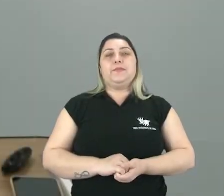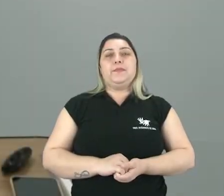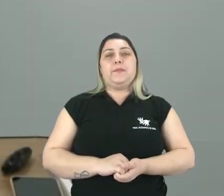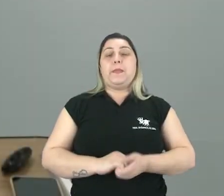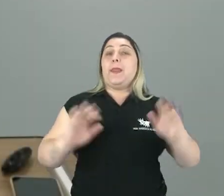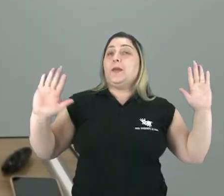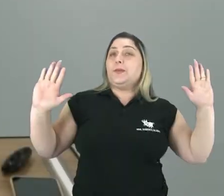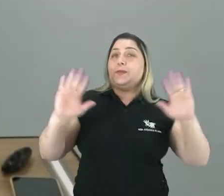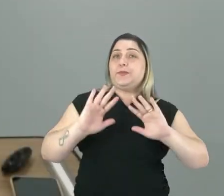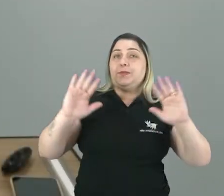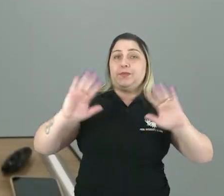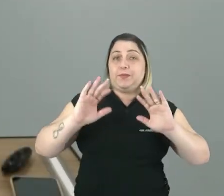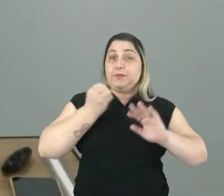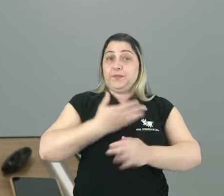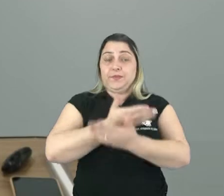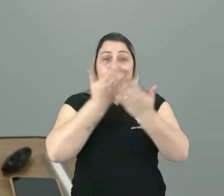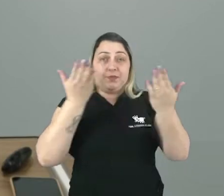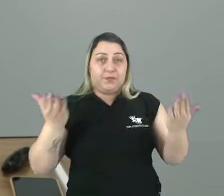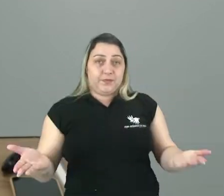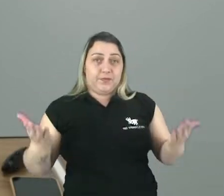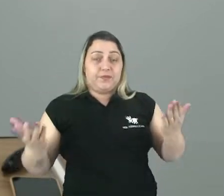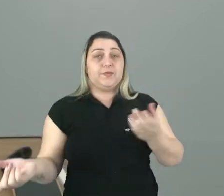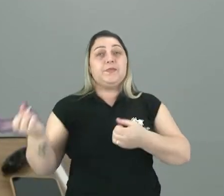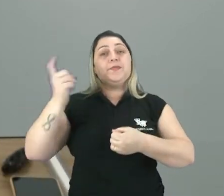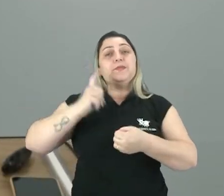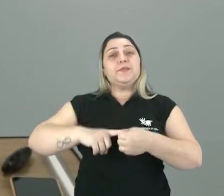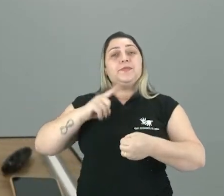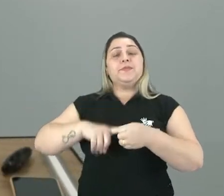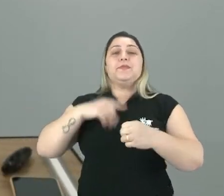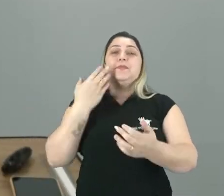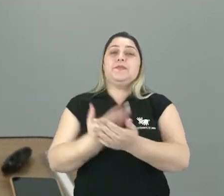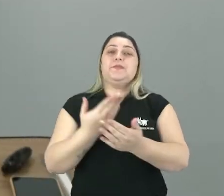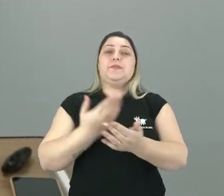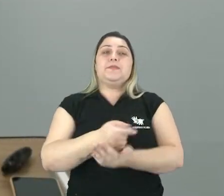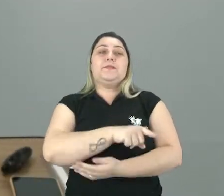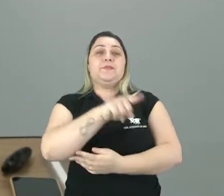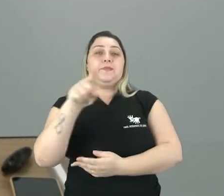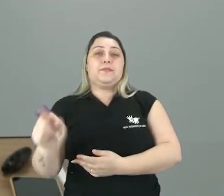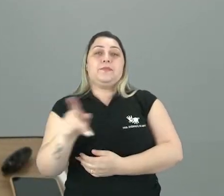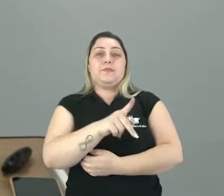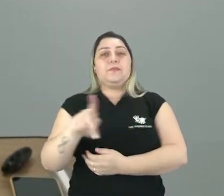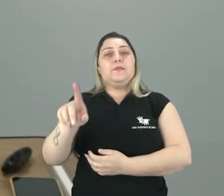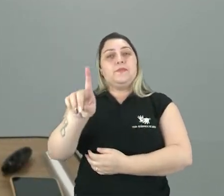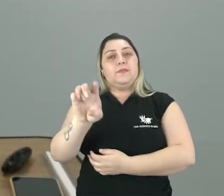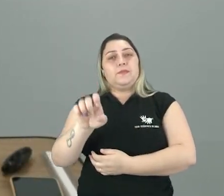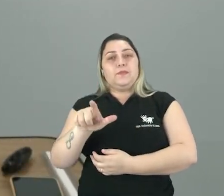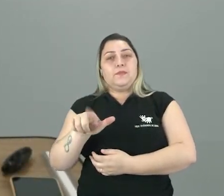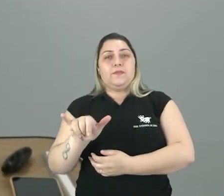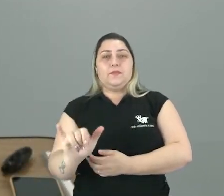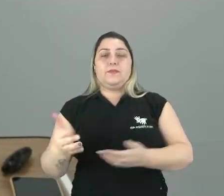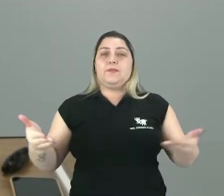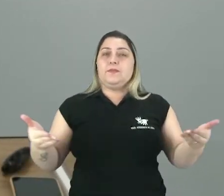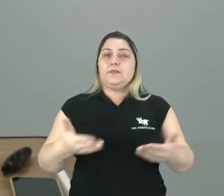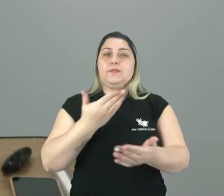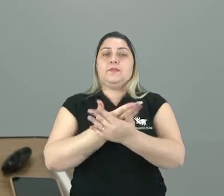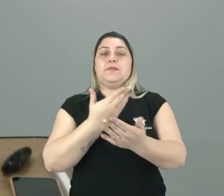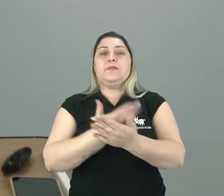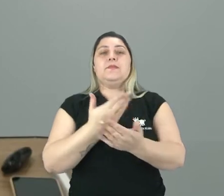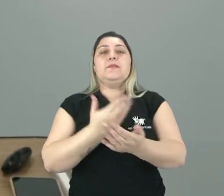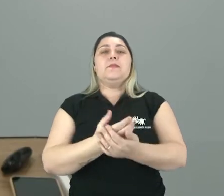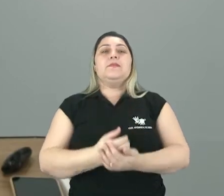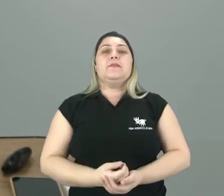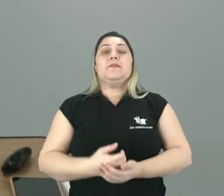Olá pessoal, tudo bem? Estou de volta para mais uma aula com vocês, sou a professora Daly e hoje nossa aula vai ser sobre